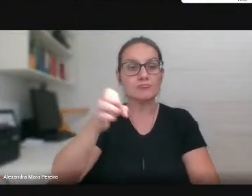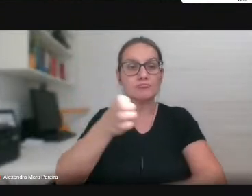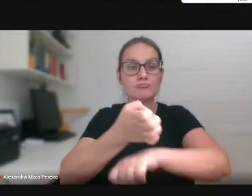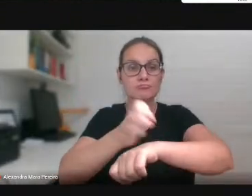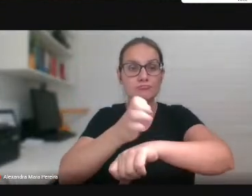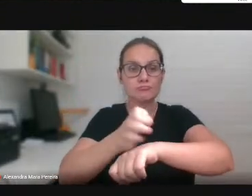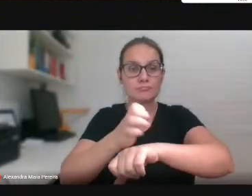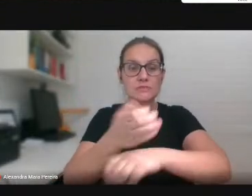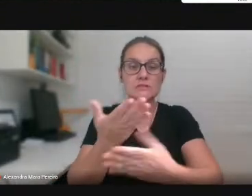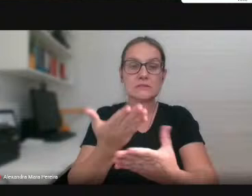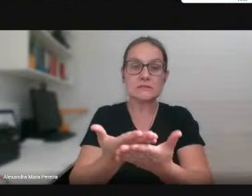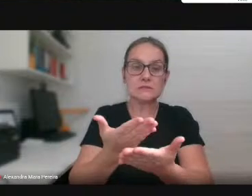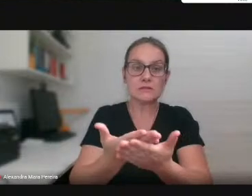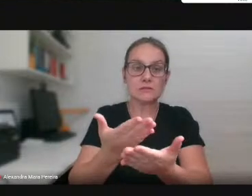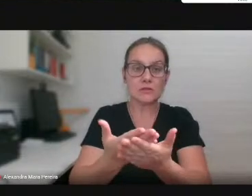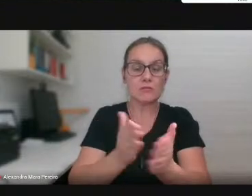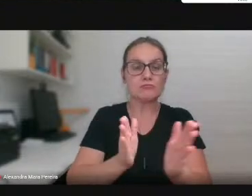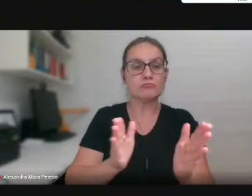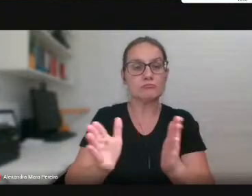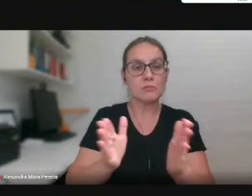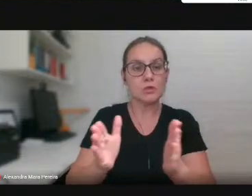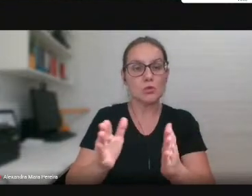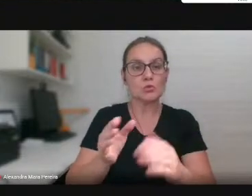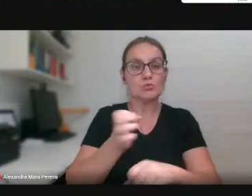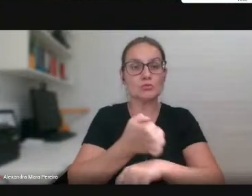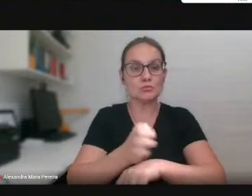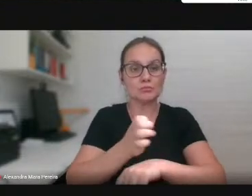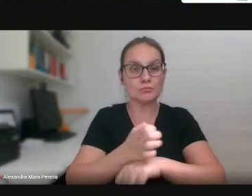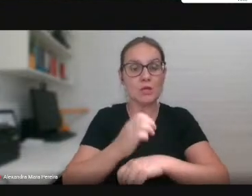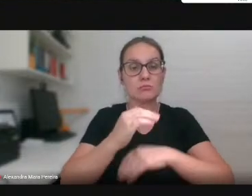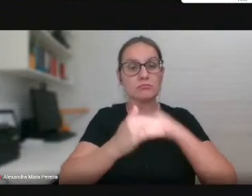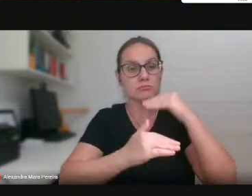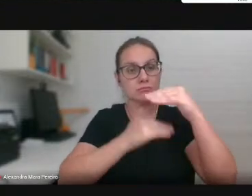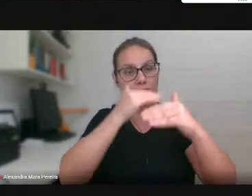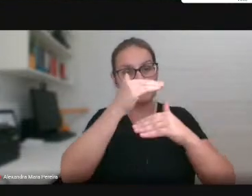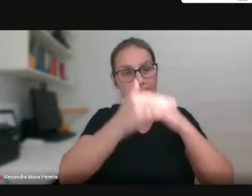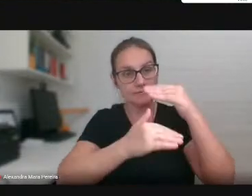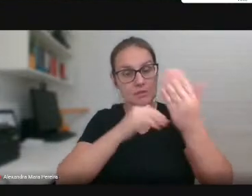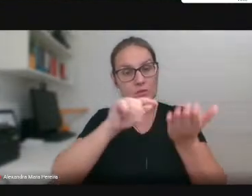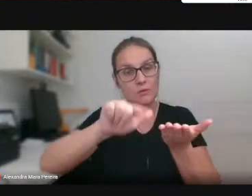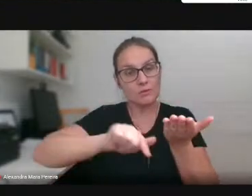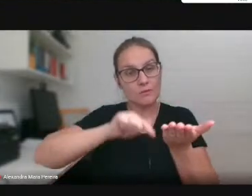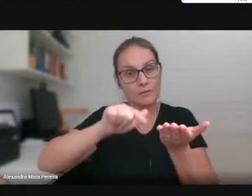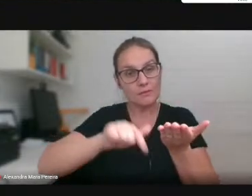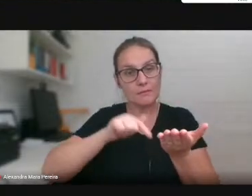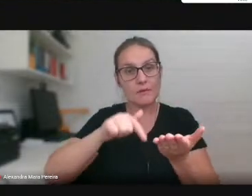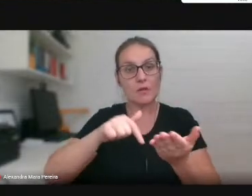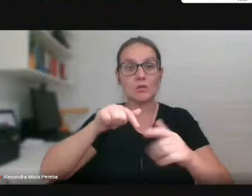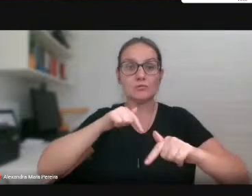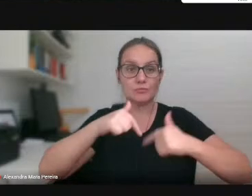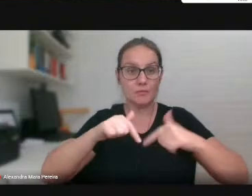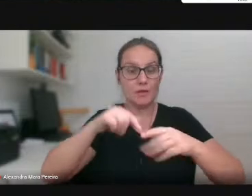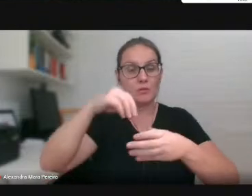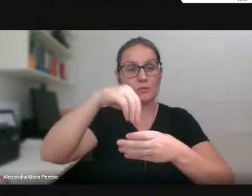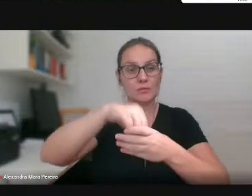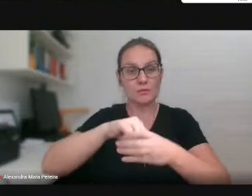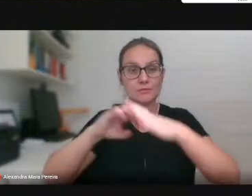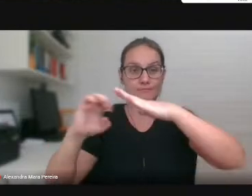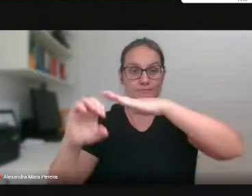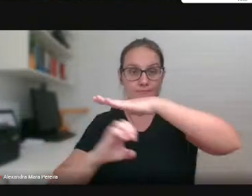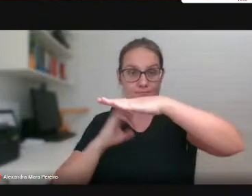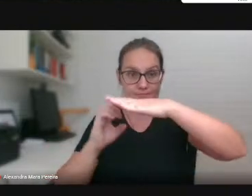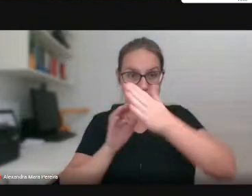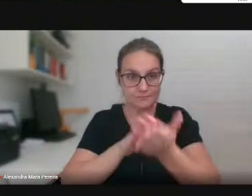continua conosco no seu período de estágio, desenvolvendo as suas atividades nesta editora acadêmica.